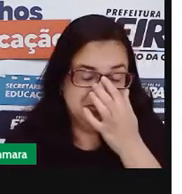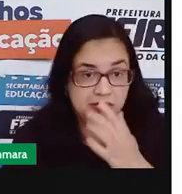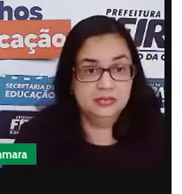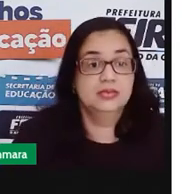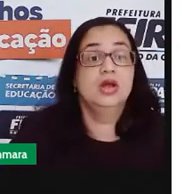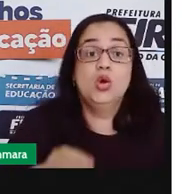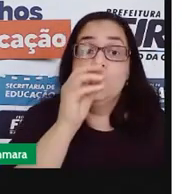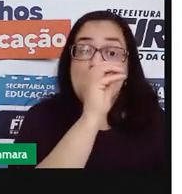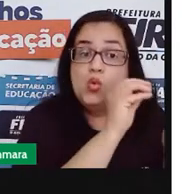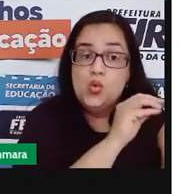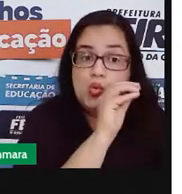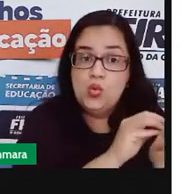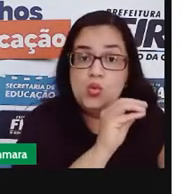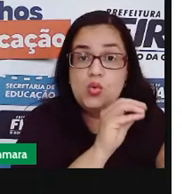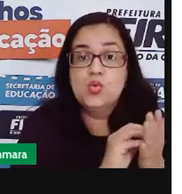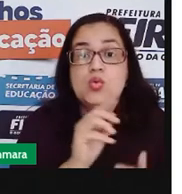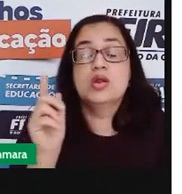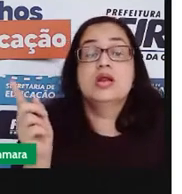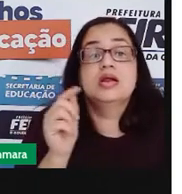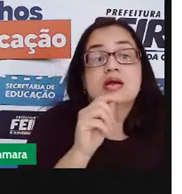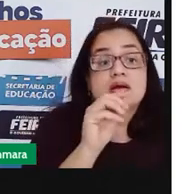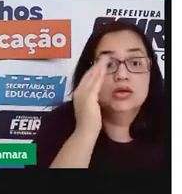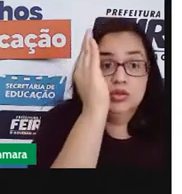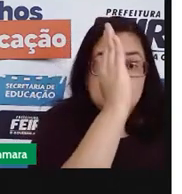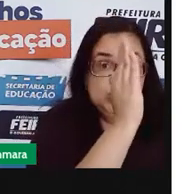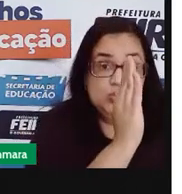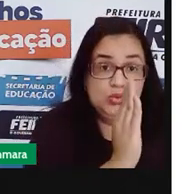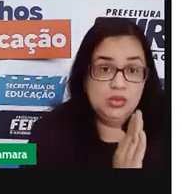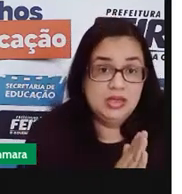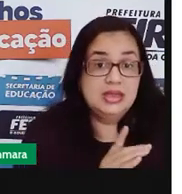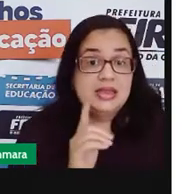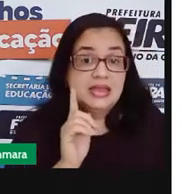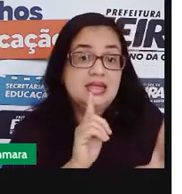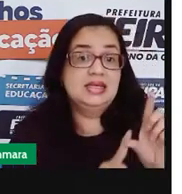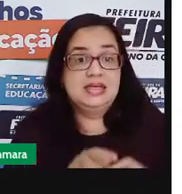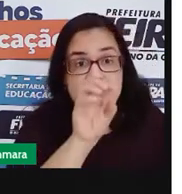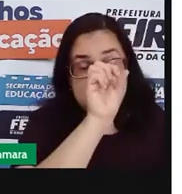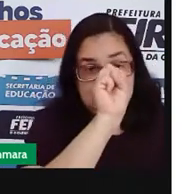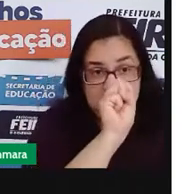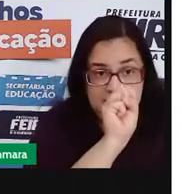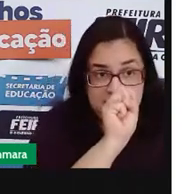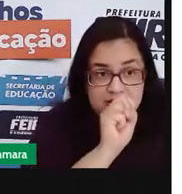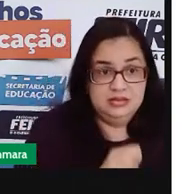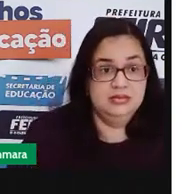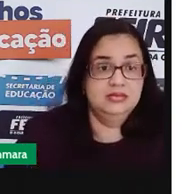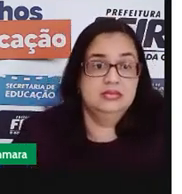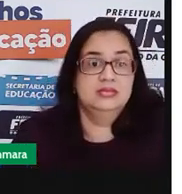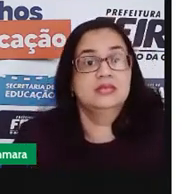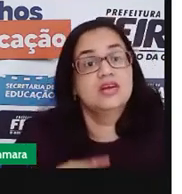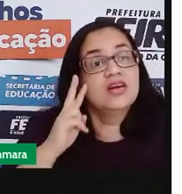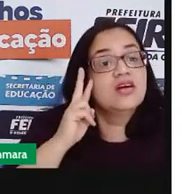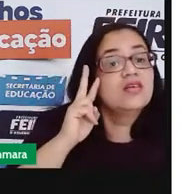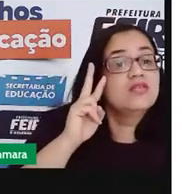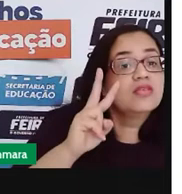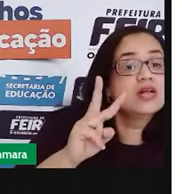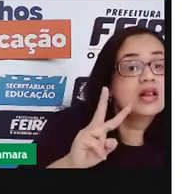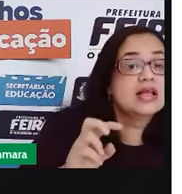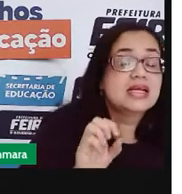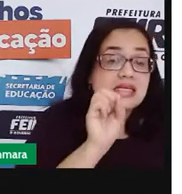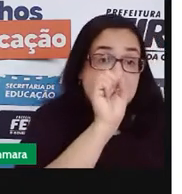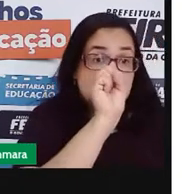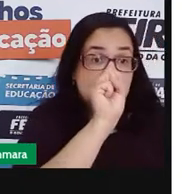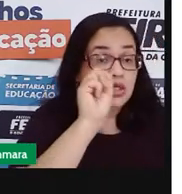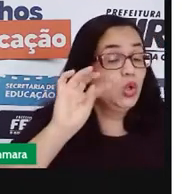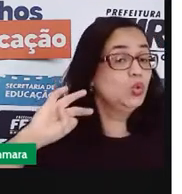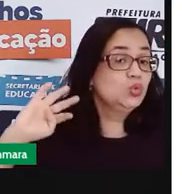Complete as lacunas que estão de fato com a letra S. Nós vamos colocar a letra